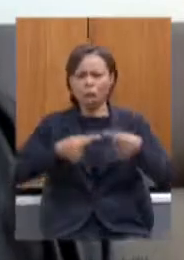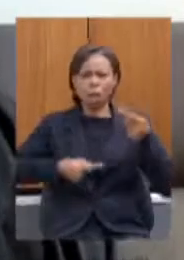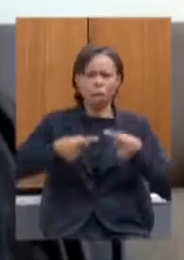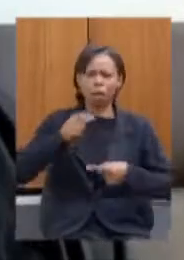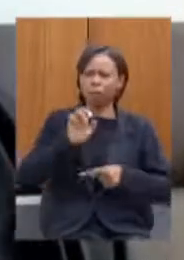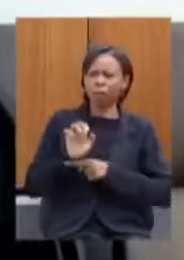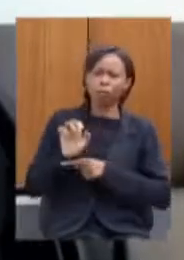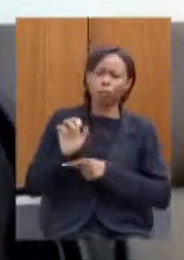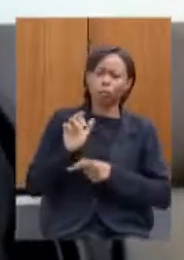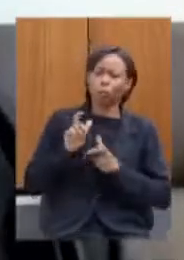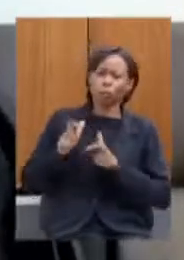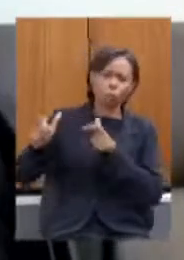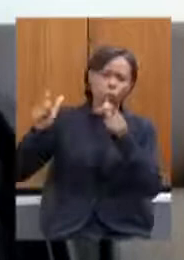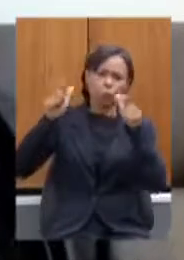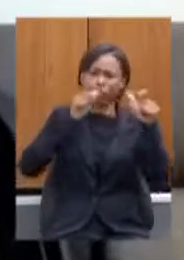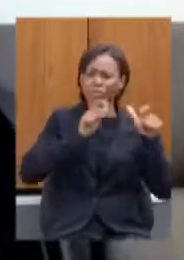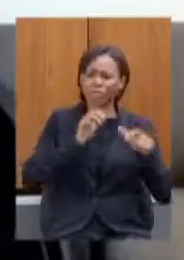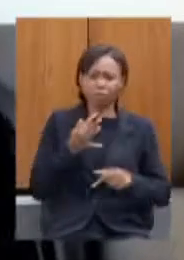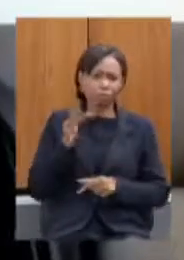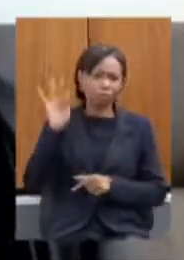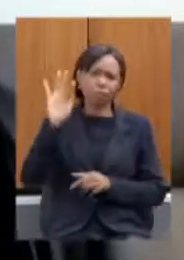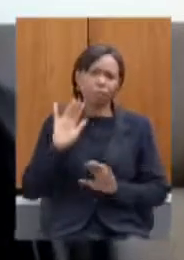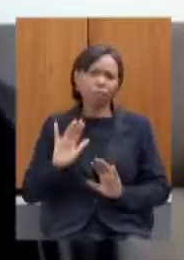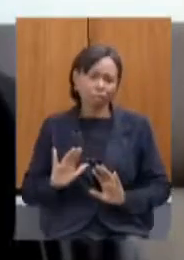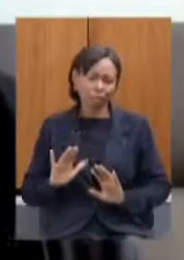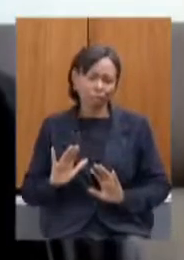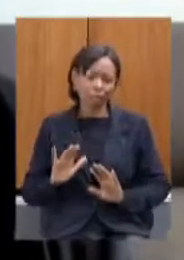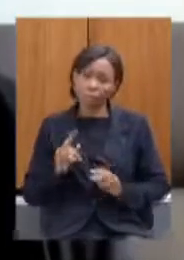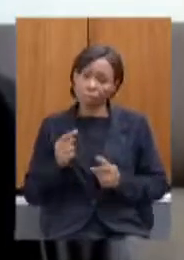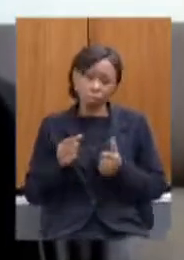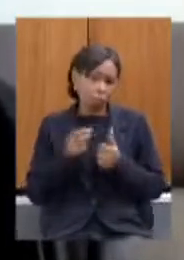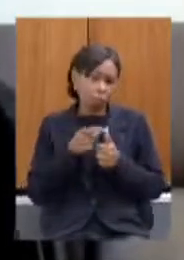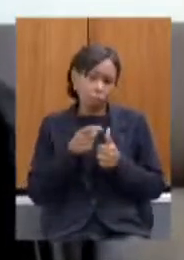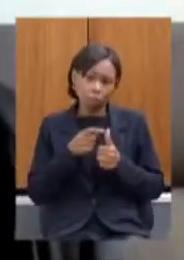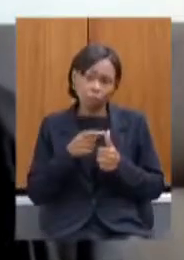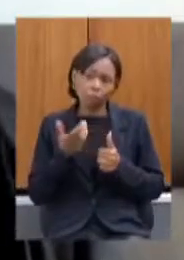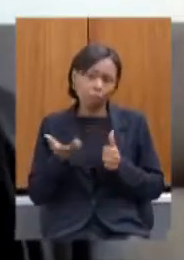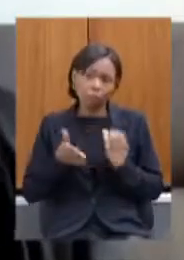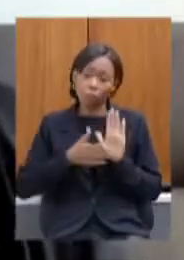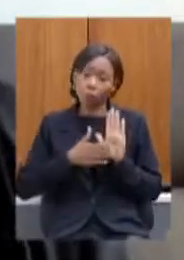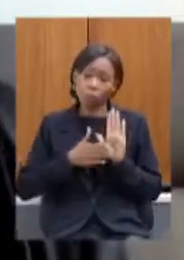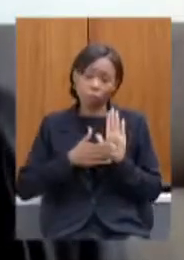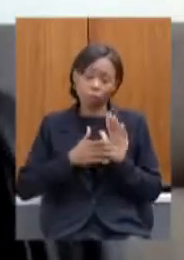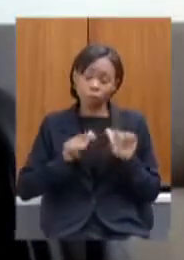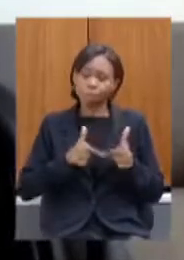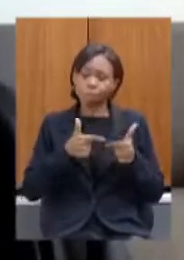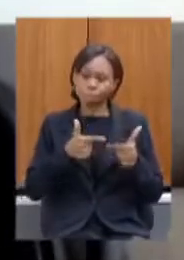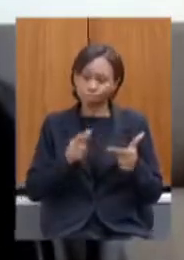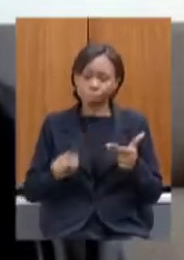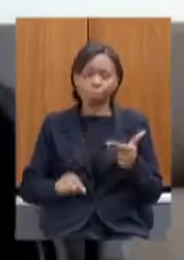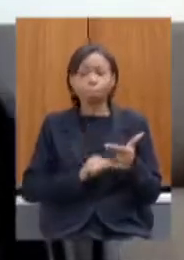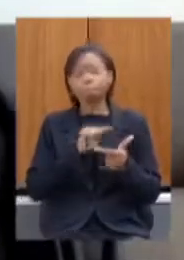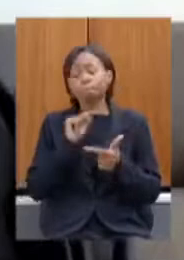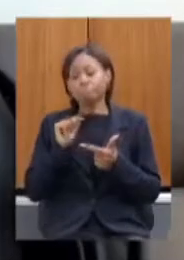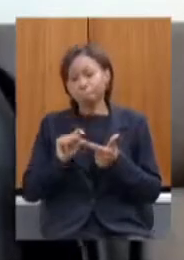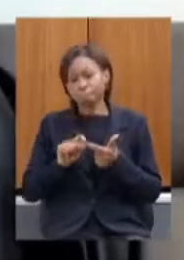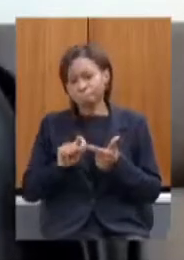federados esse é o primeiro ponto que quero deixar com proposta de ação para esse governo ponto número 2